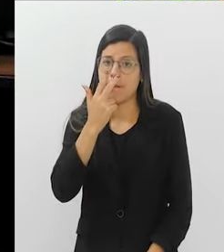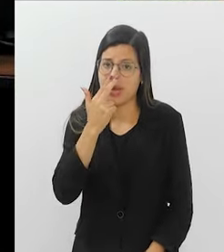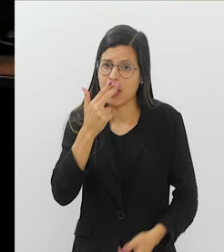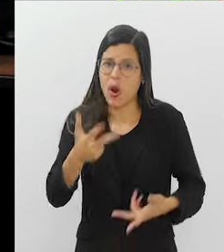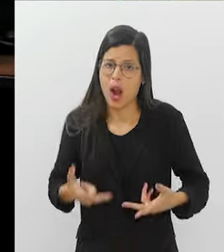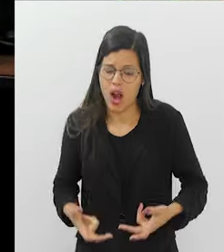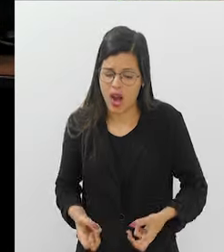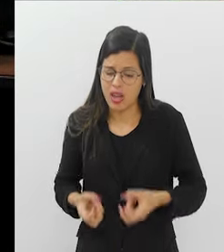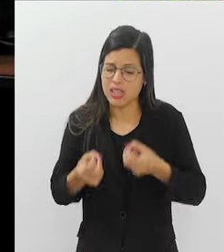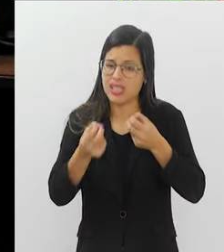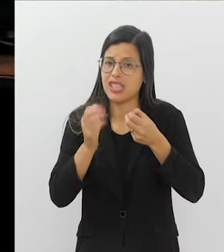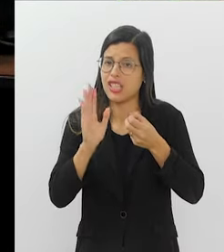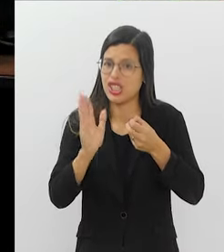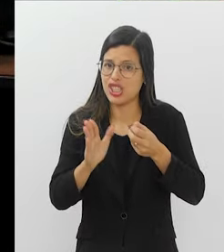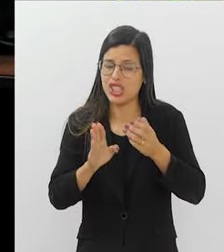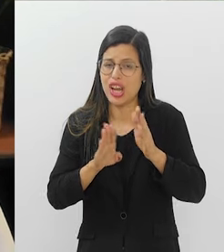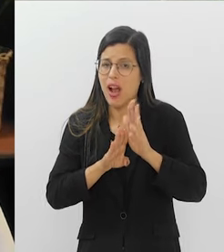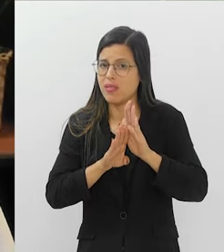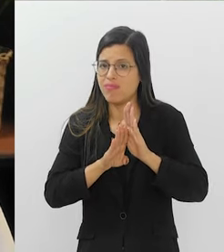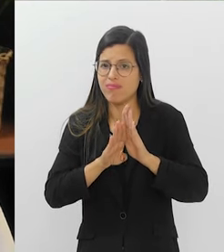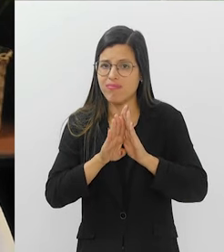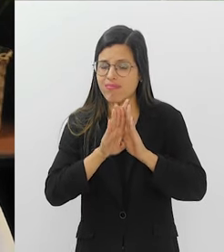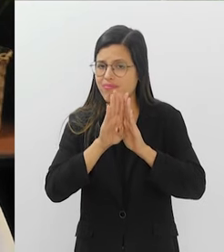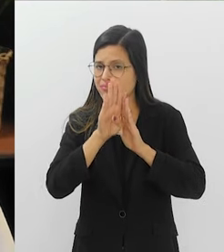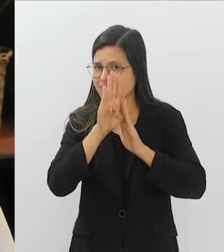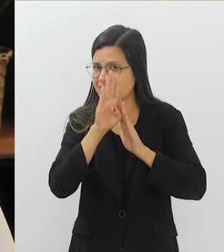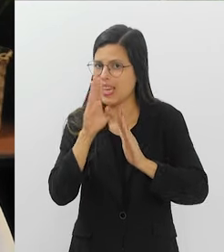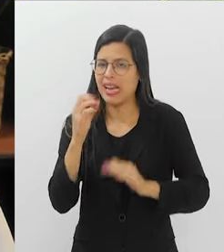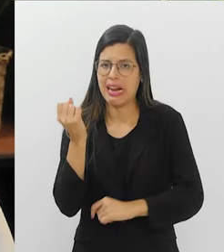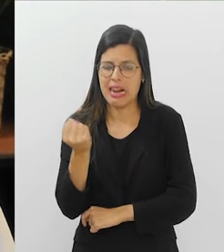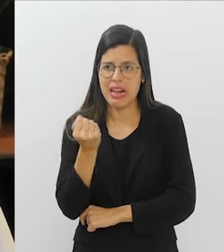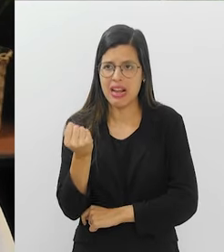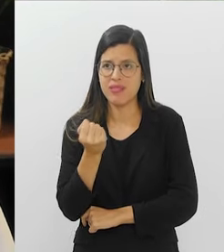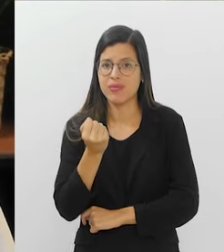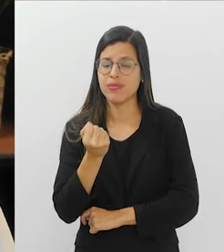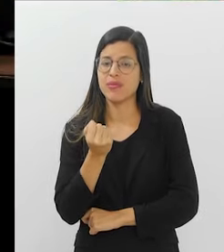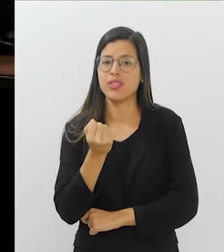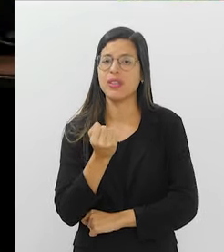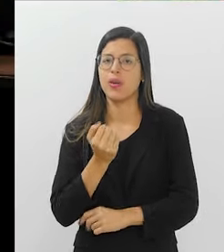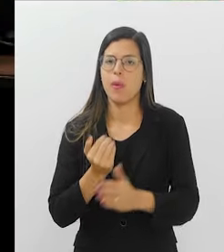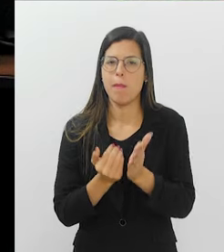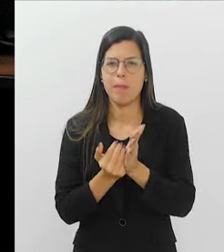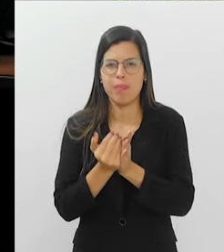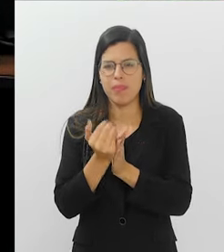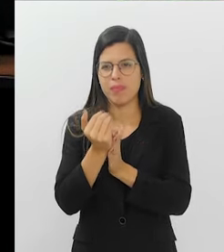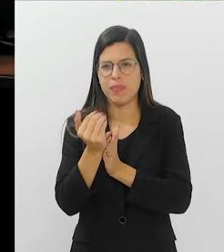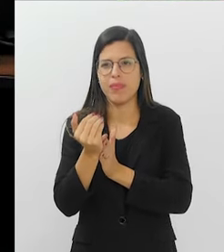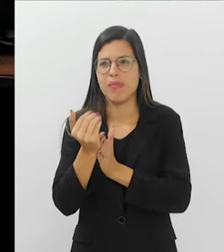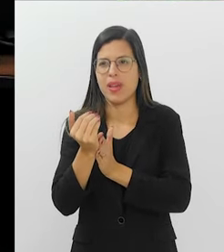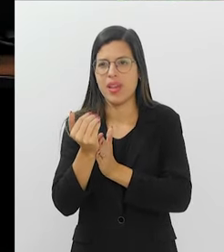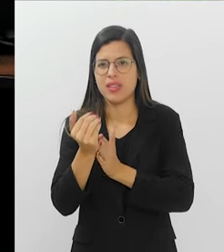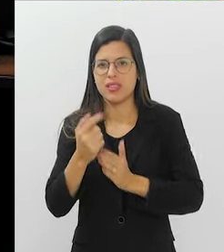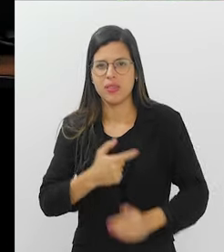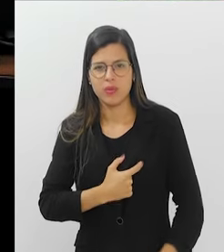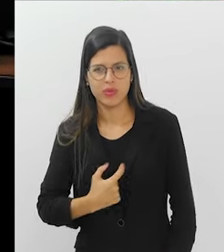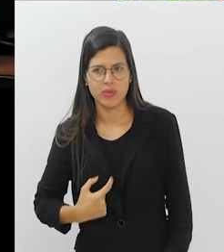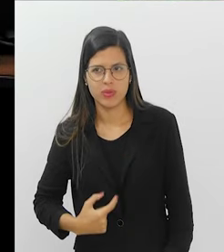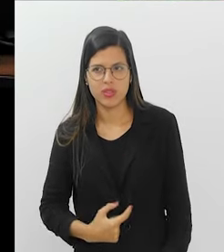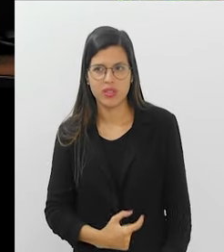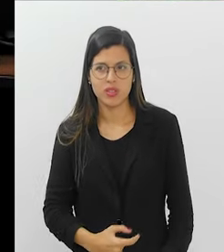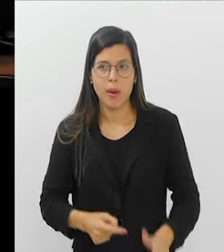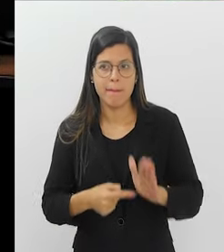estágio avançado. Ou seja, a partir do momento que ele começa a aparecer no